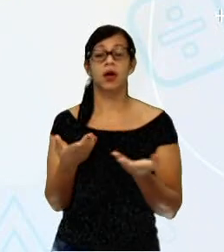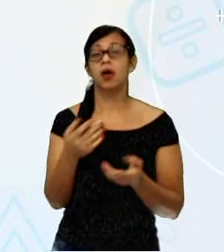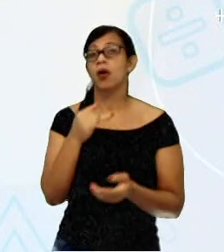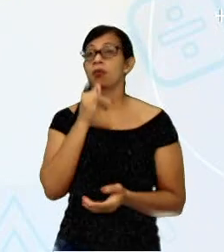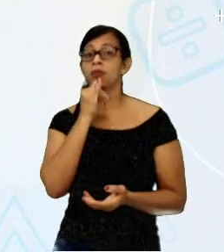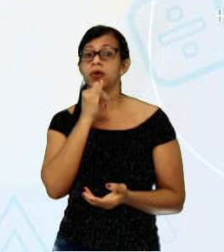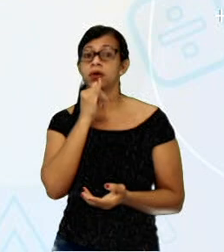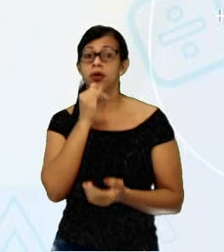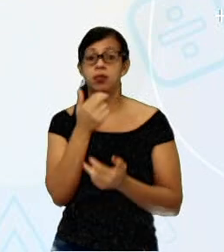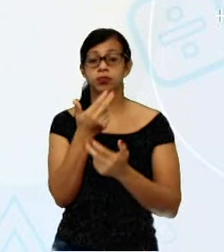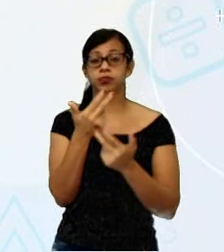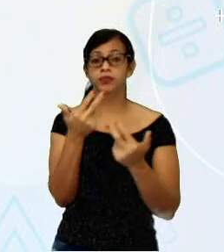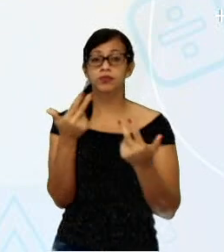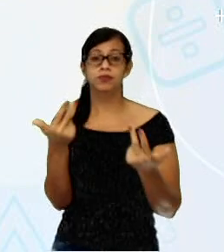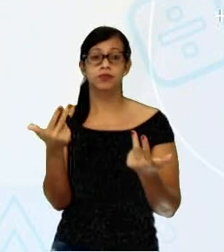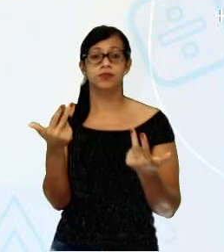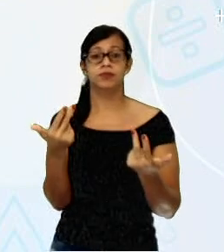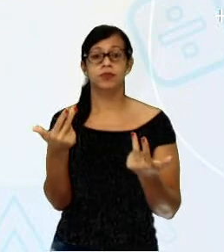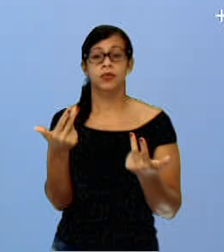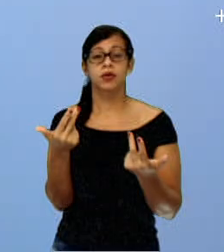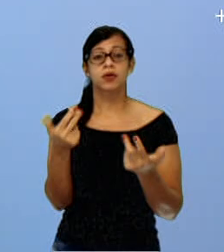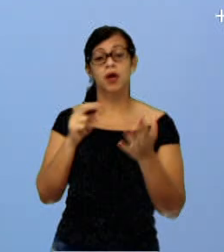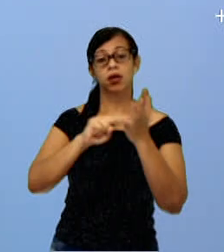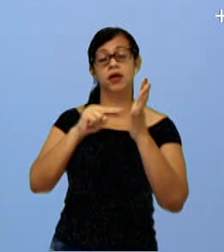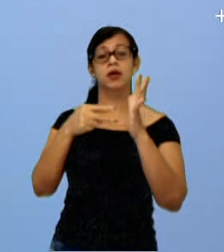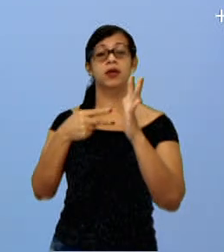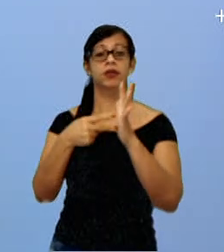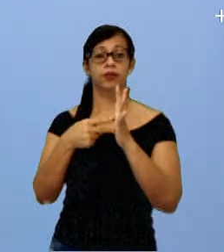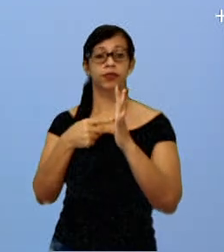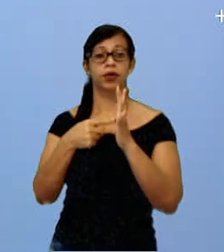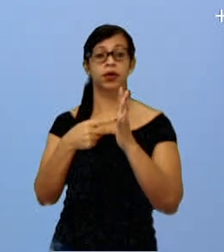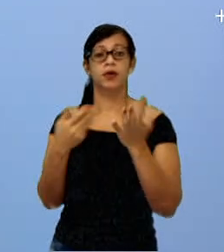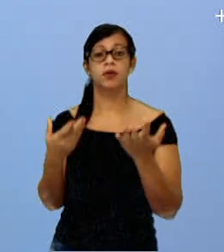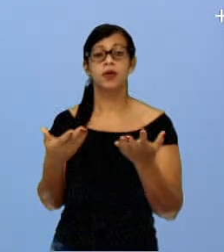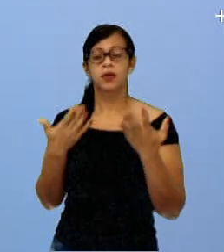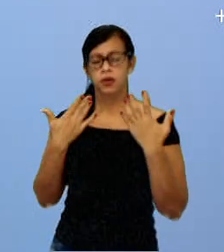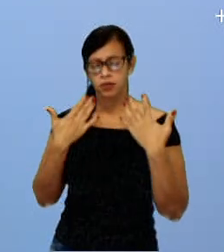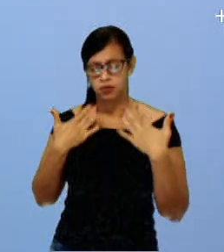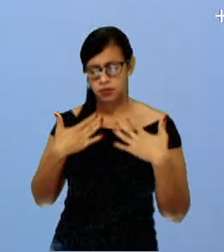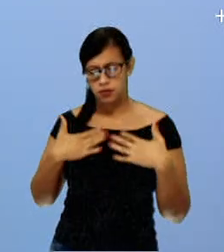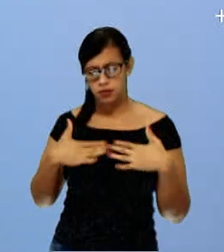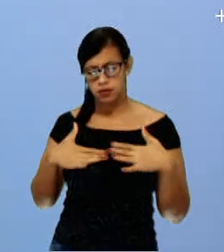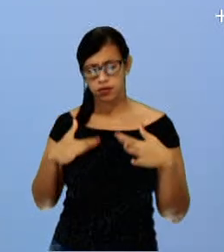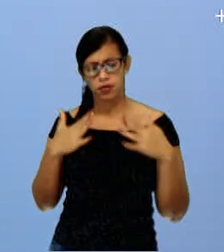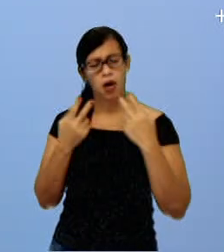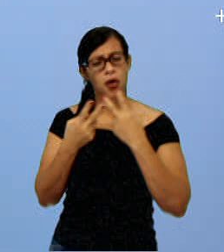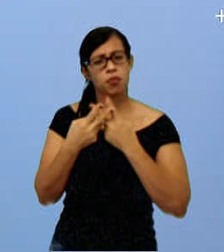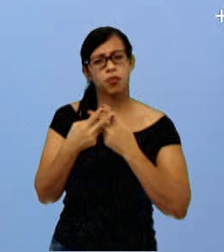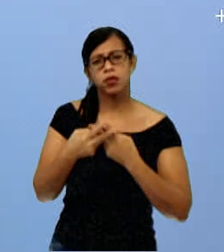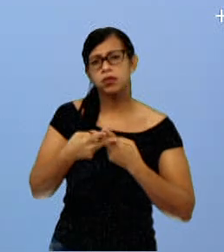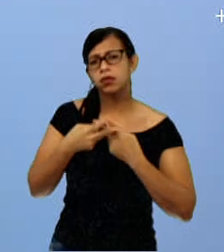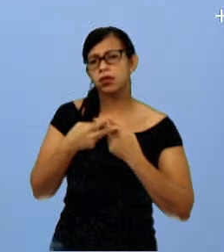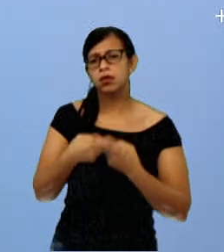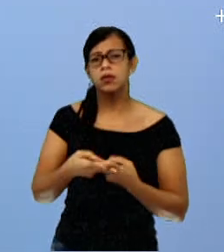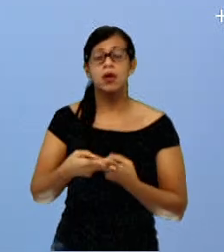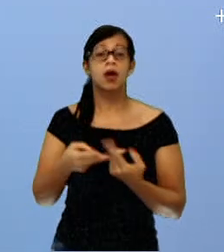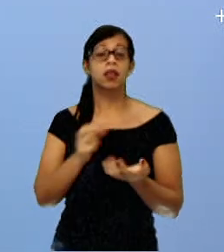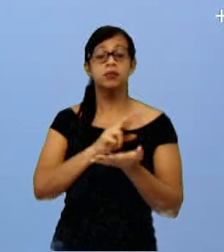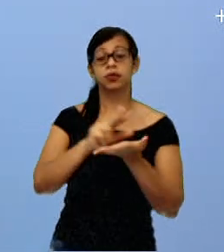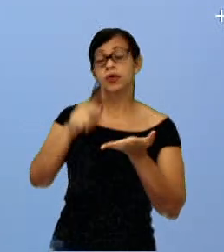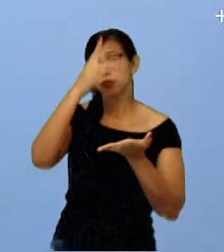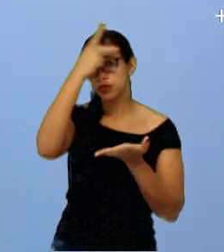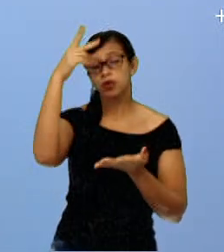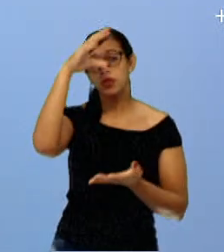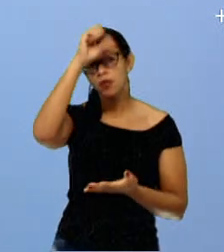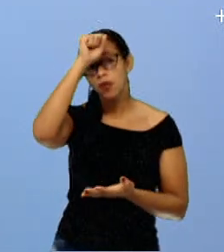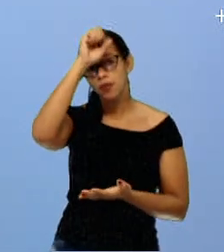da humanidade e da simplicidade. Então, muitos estudantes, né, que estão aprendendo a arte sumier, então eles também